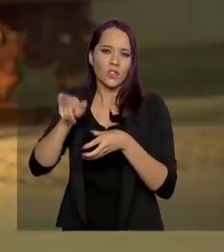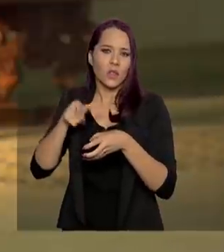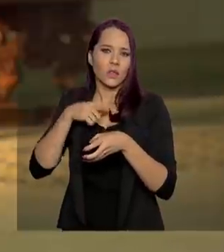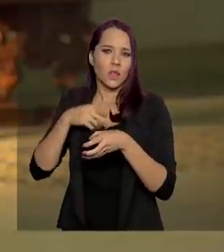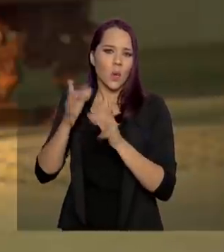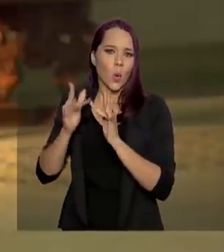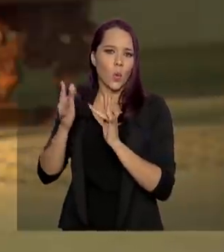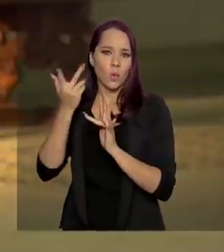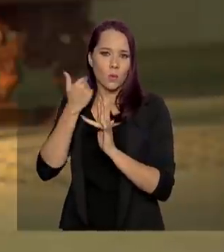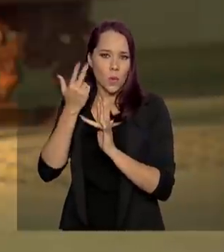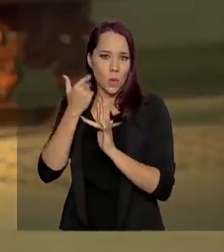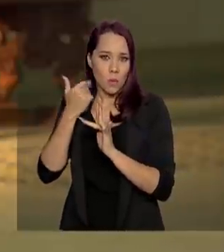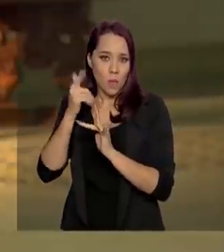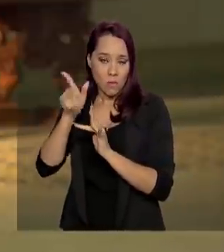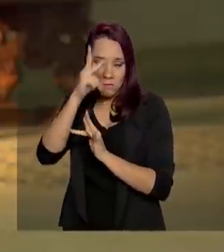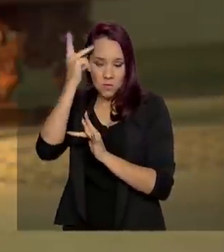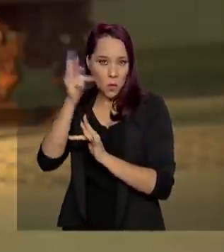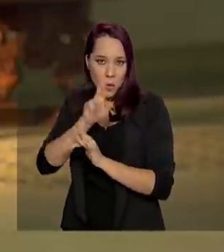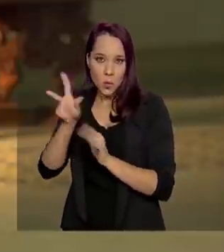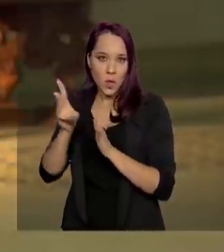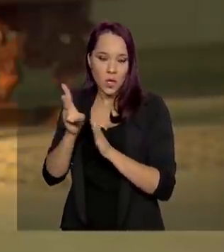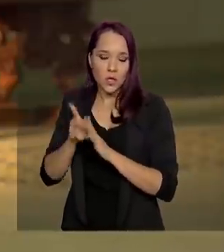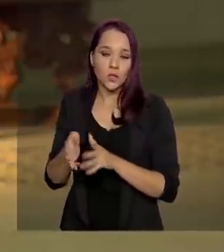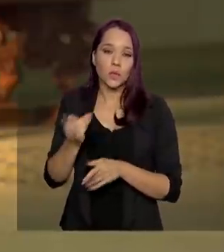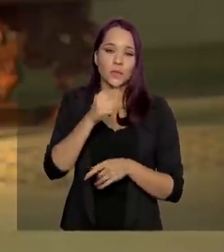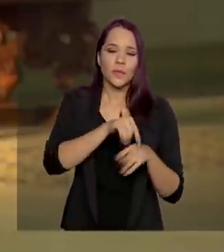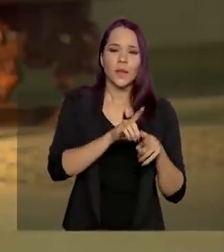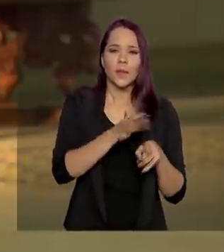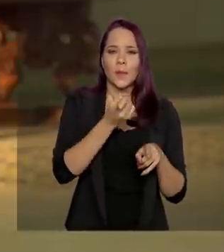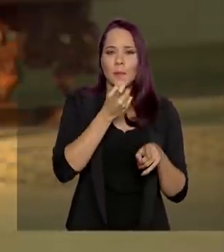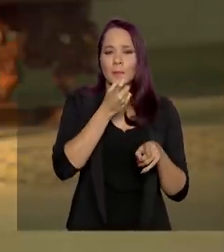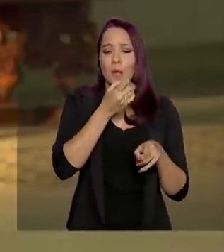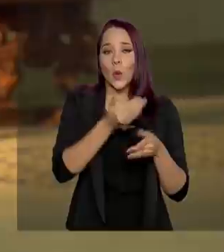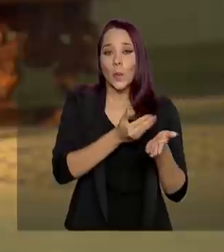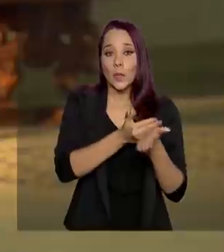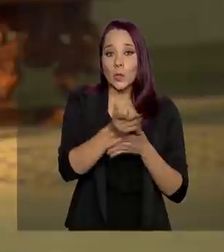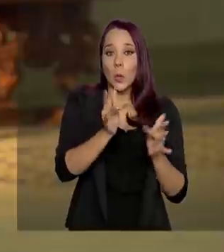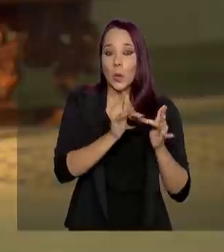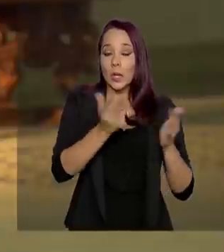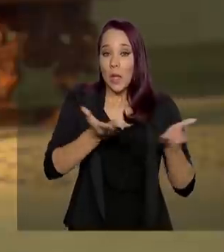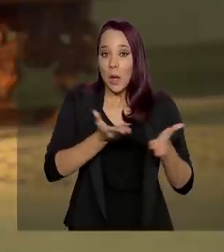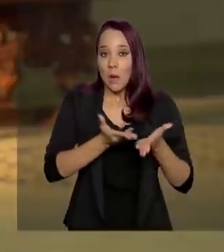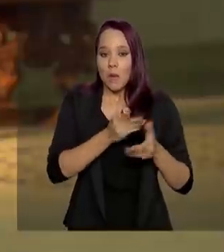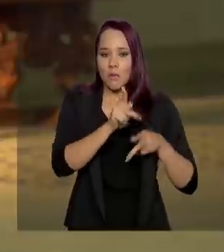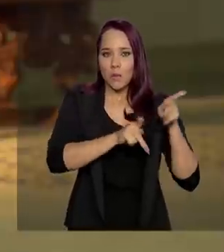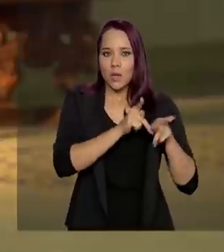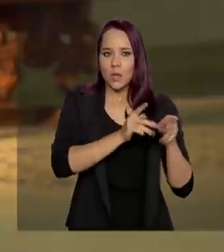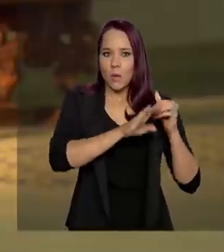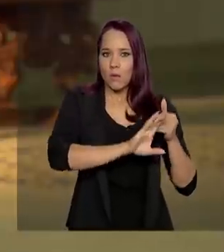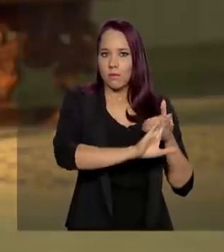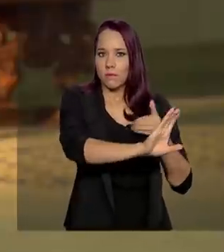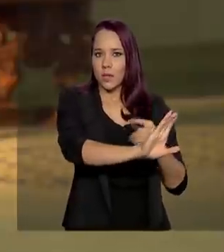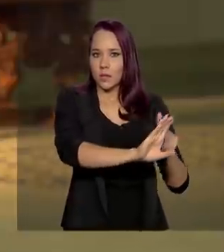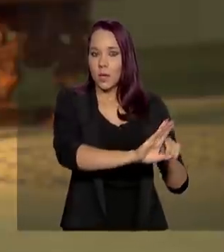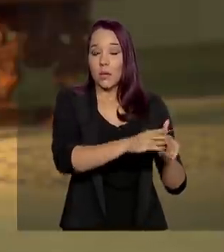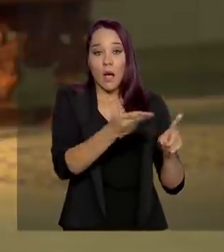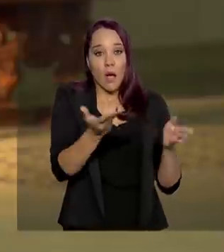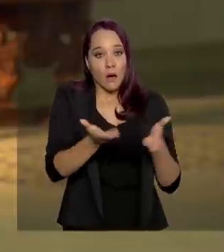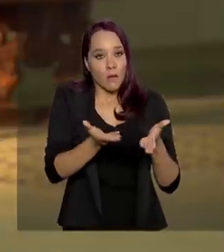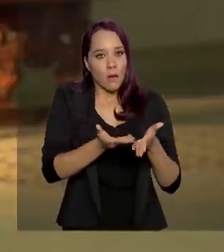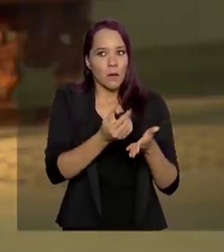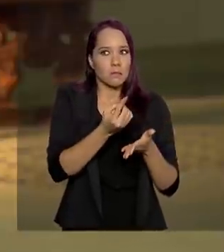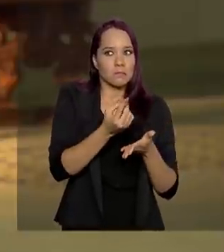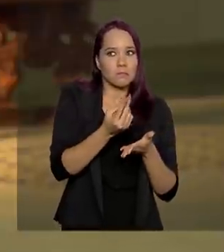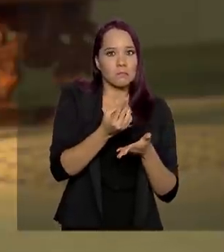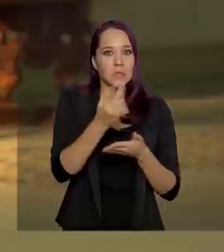normalmente, com os não indígenas. Os de recente contato, como o próprio nome sugere, eram povos que se mantinham afastados mais recentemente, 3,